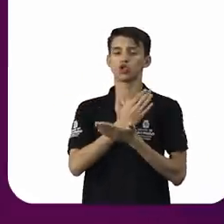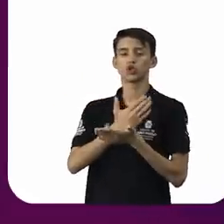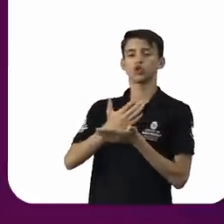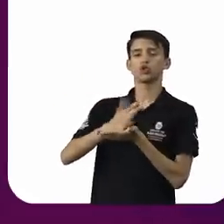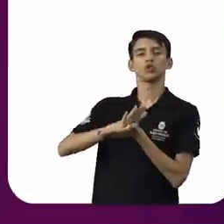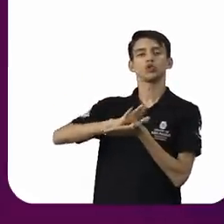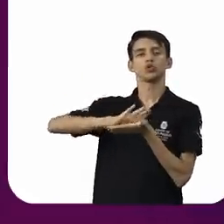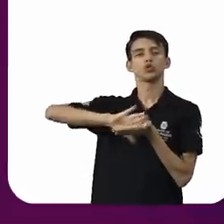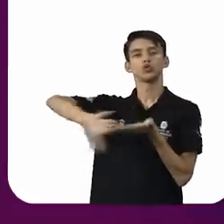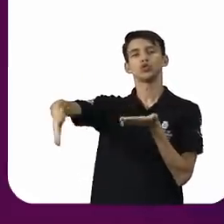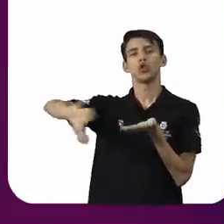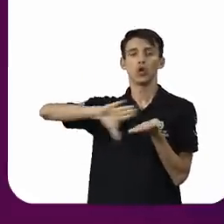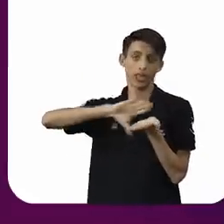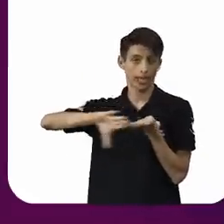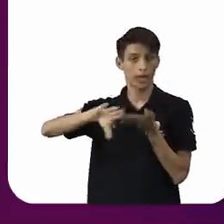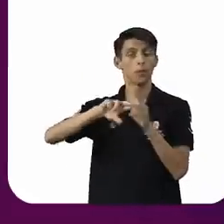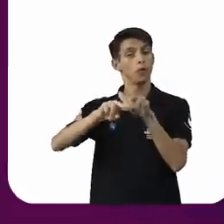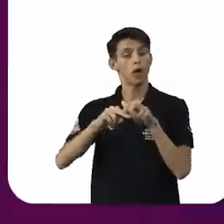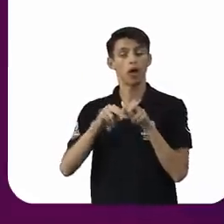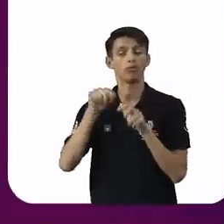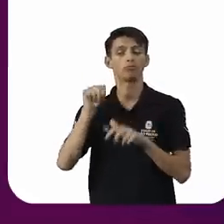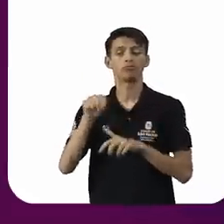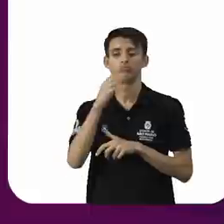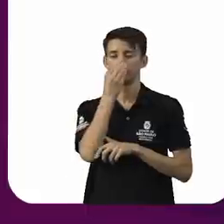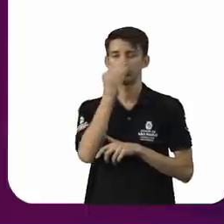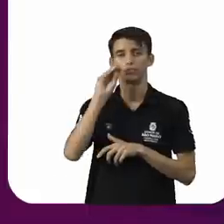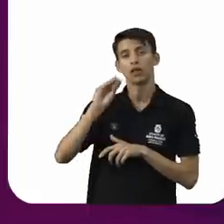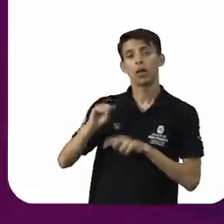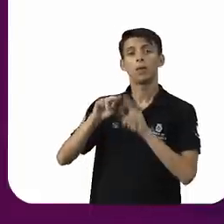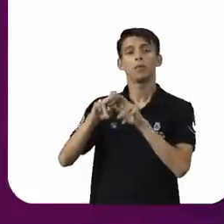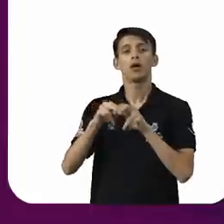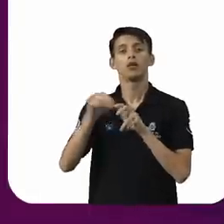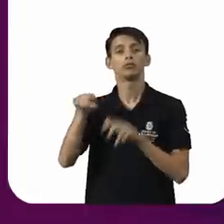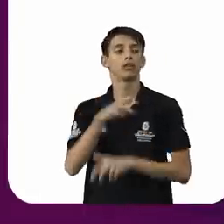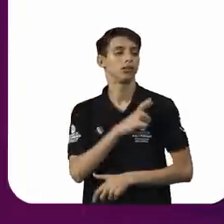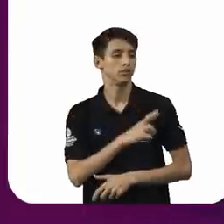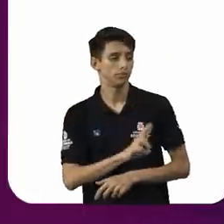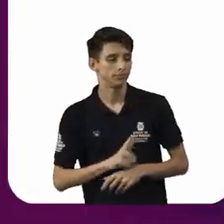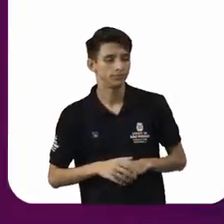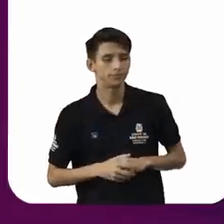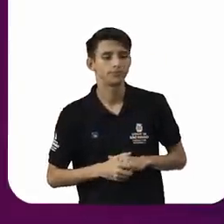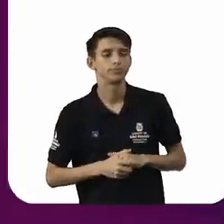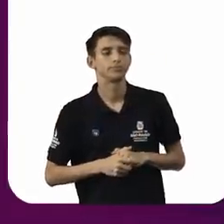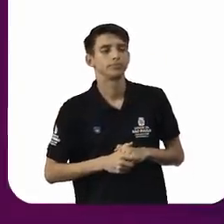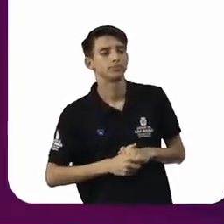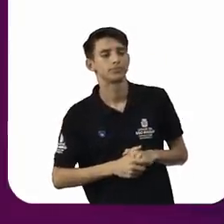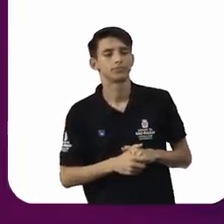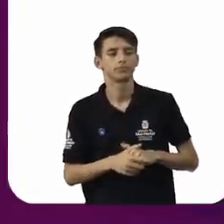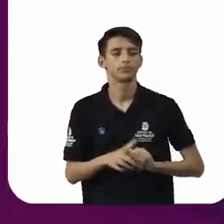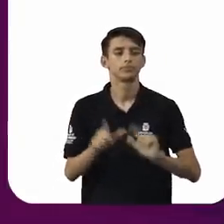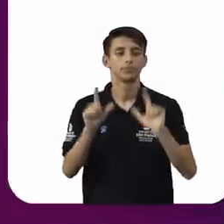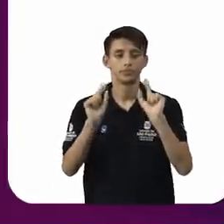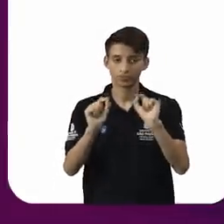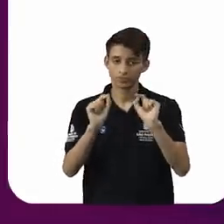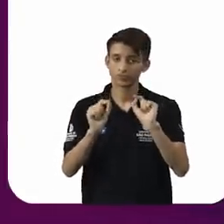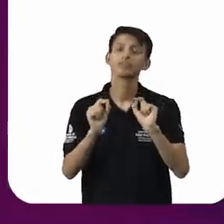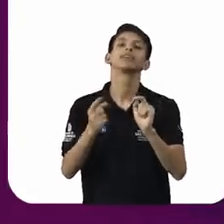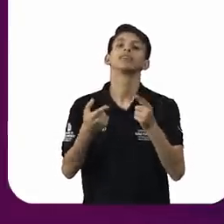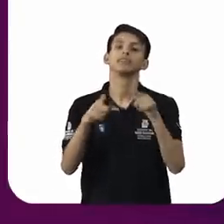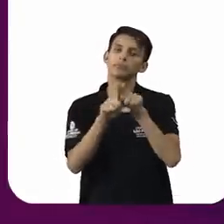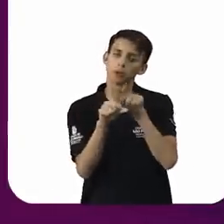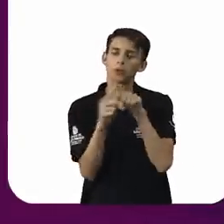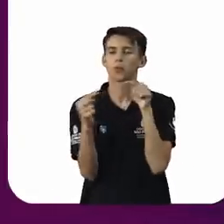por meio do sistema de crenças. Certo. E o que leva aqui a essa segunda questão